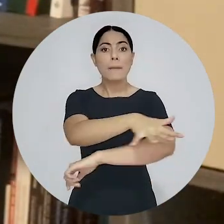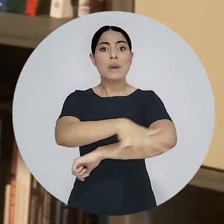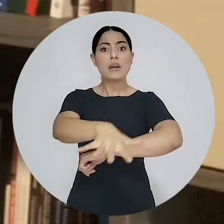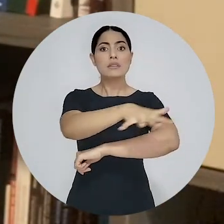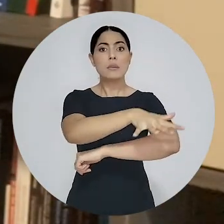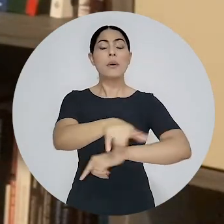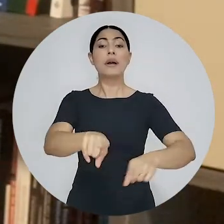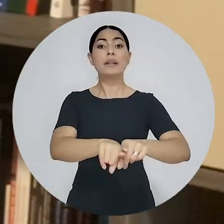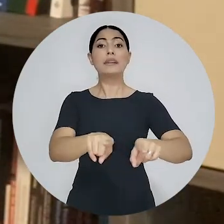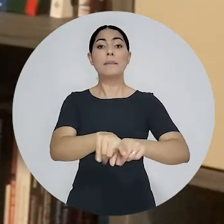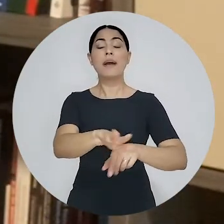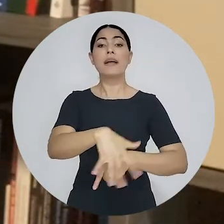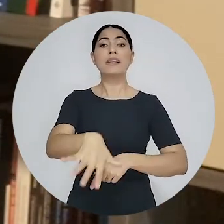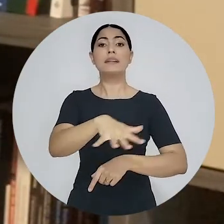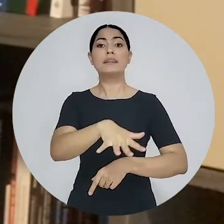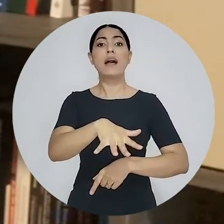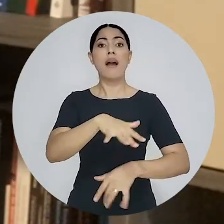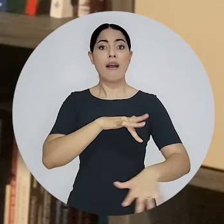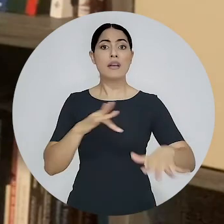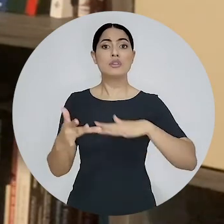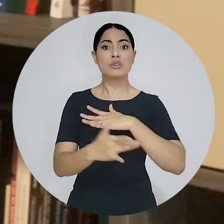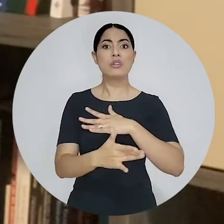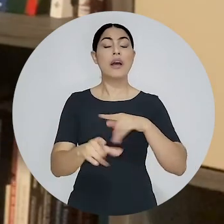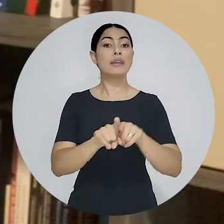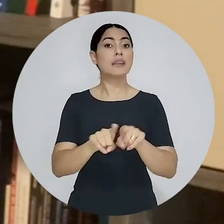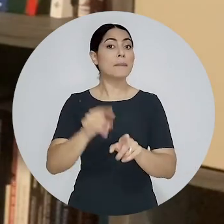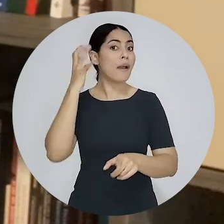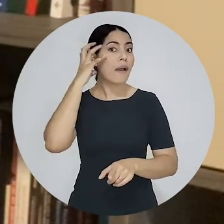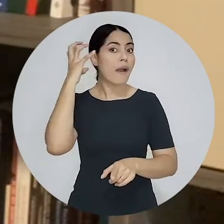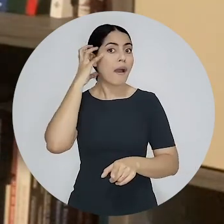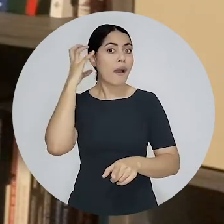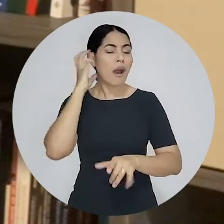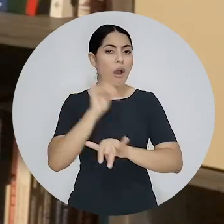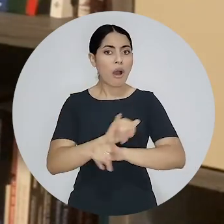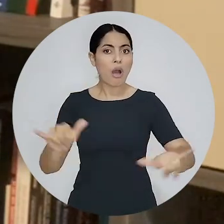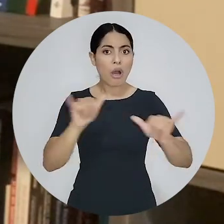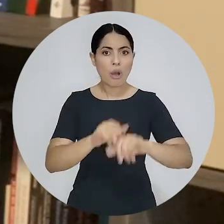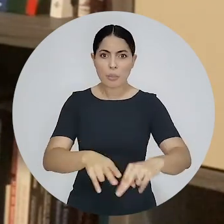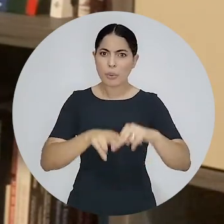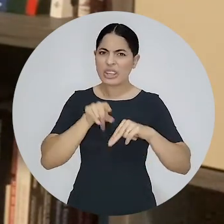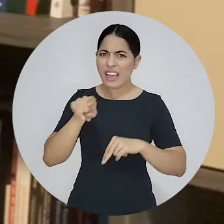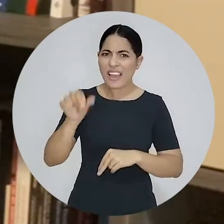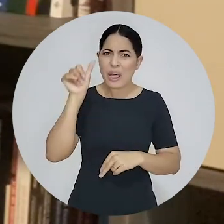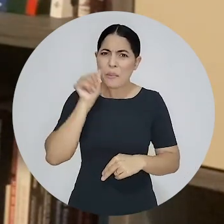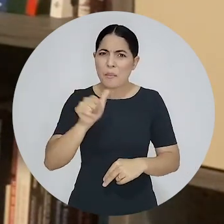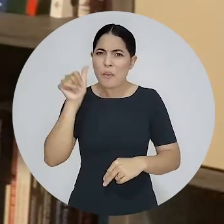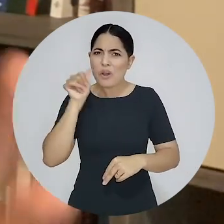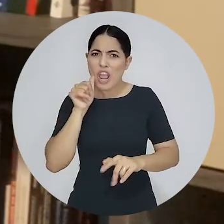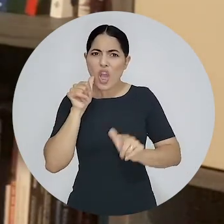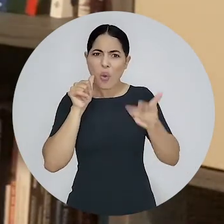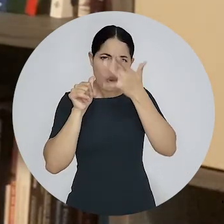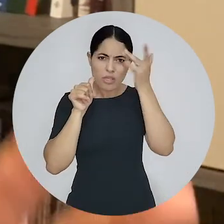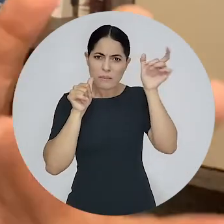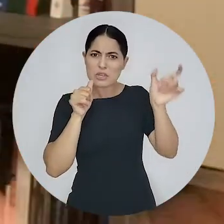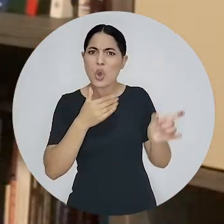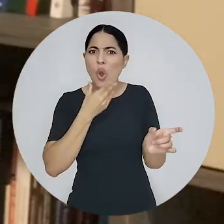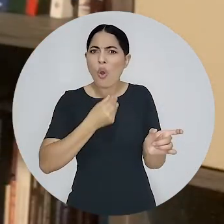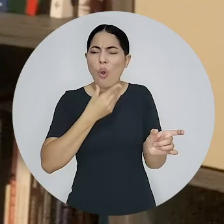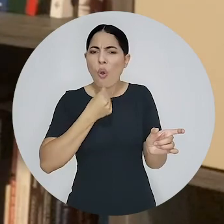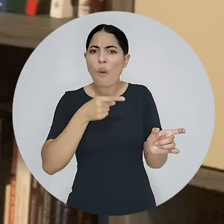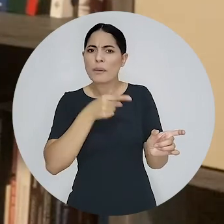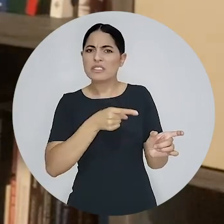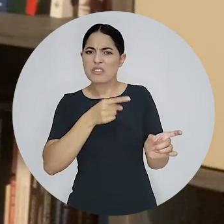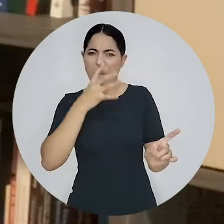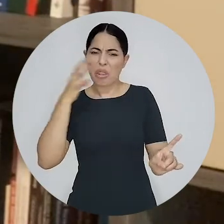em praça pública, em redes sociais e até mesmo em programas de rádio, porque ela, sendo mulher, defendeu um